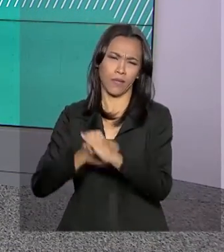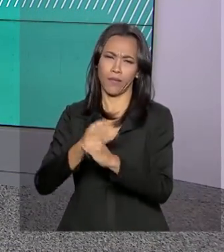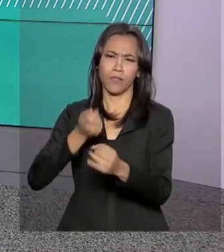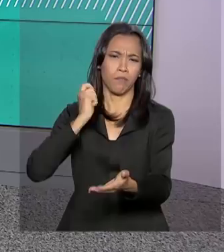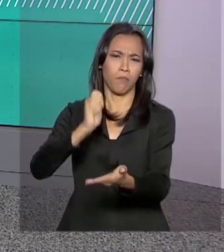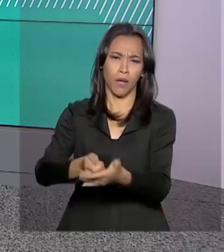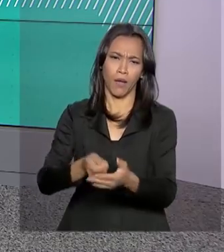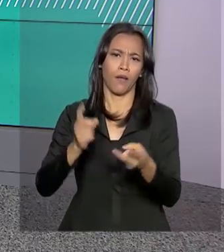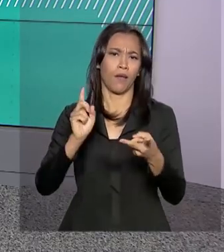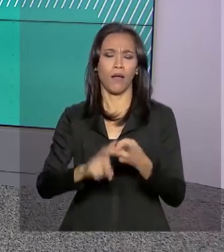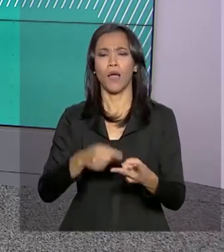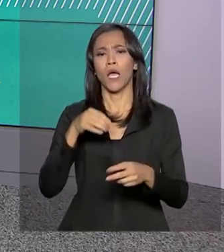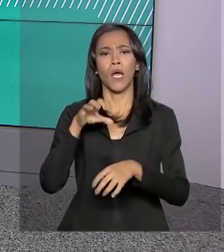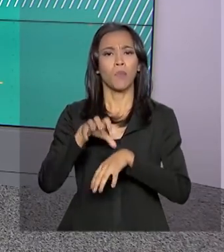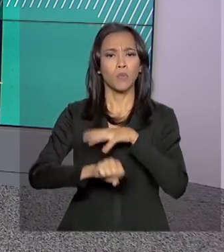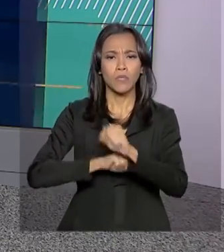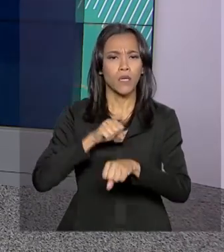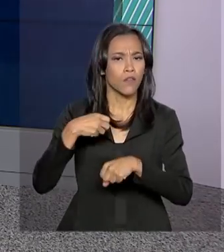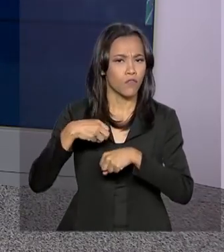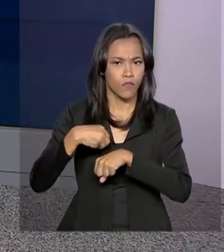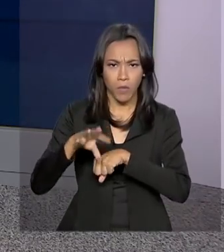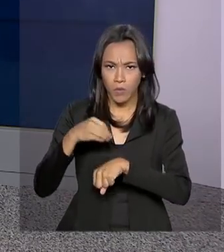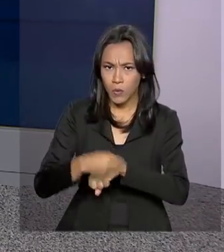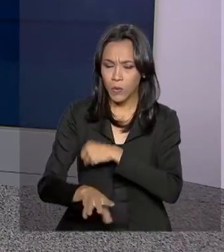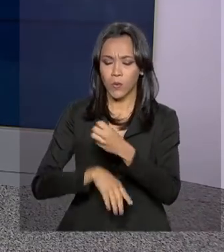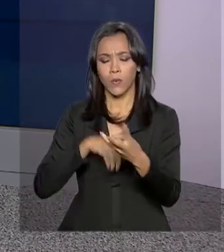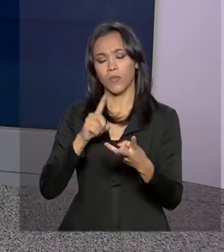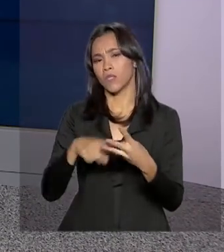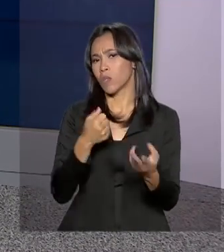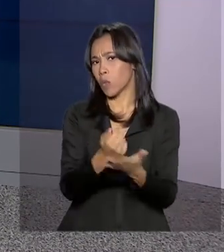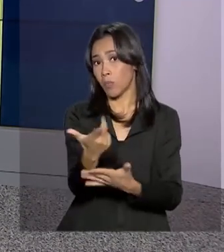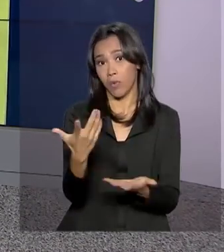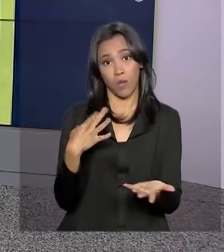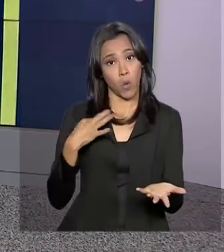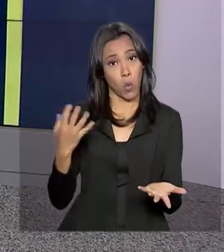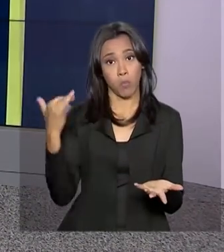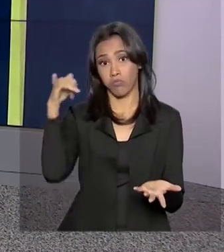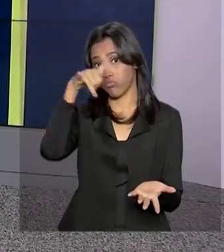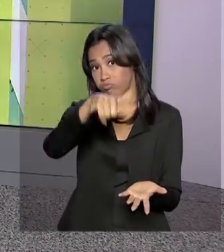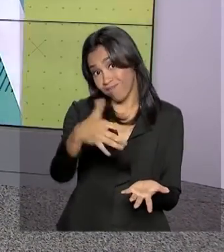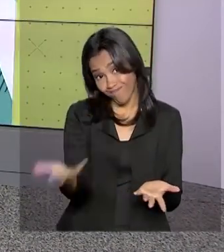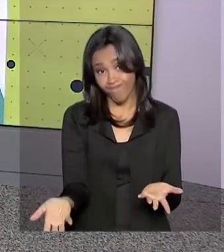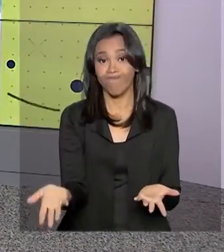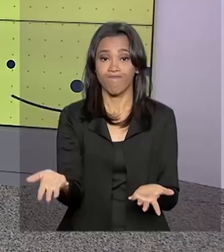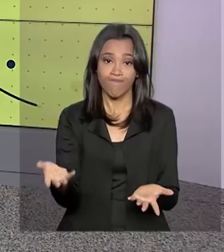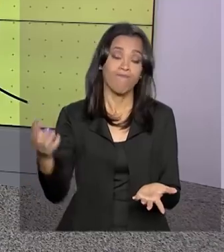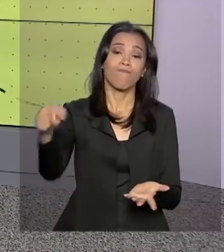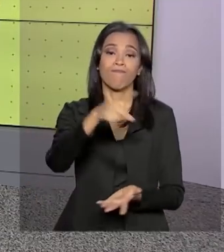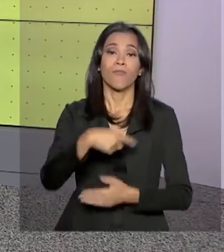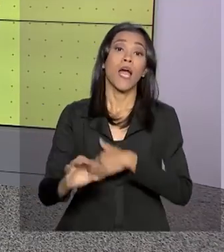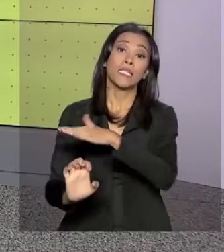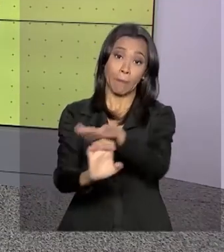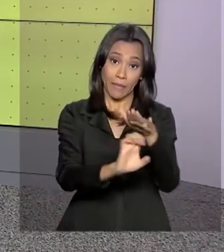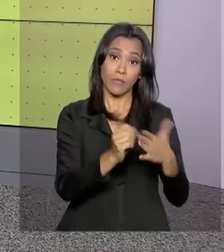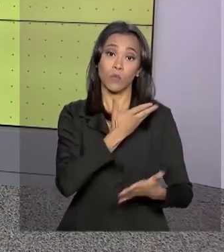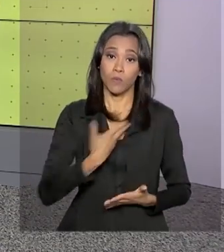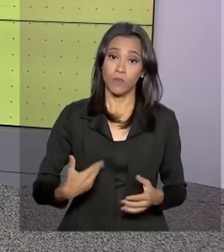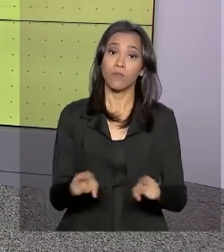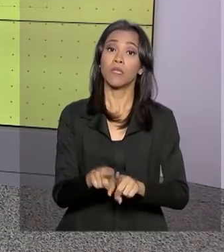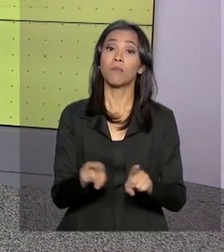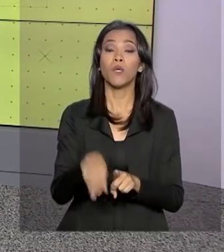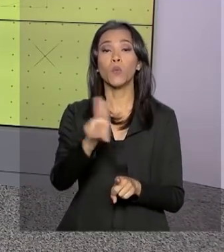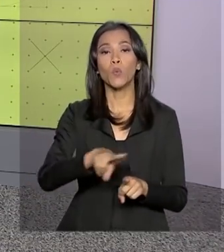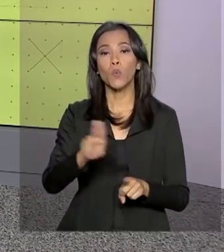contas, procurar informações, comprar de roupas a passagens aéreas. As empresas e o governo também usam para